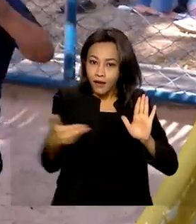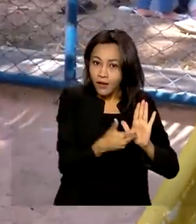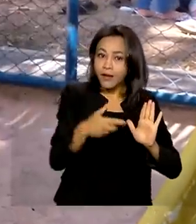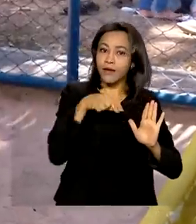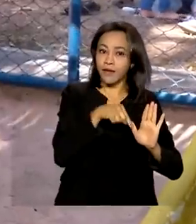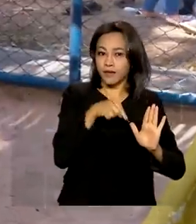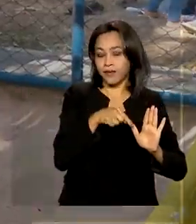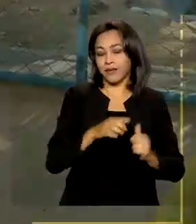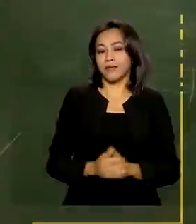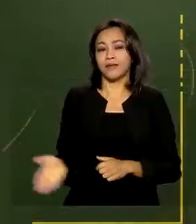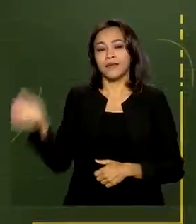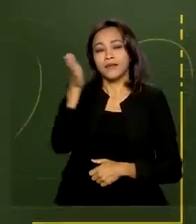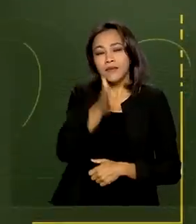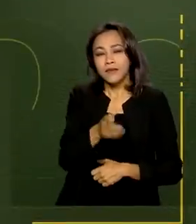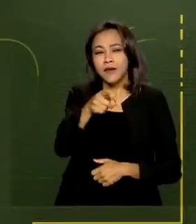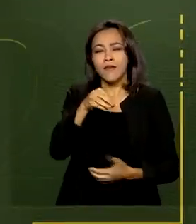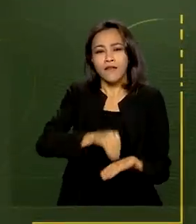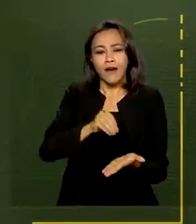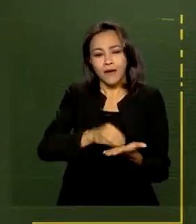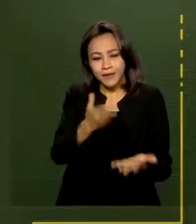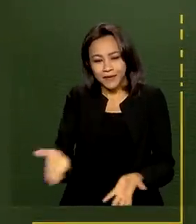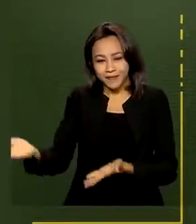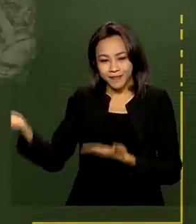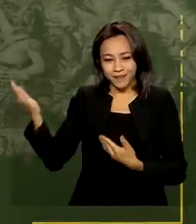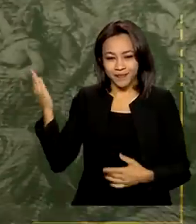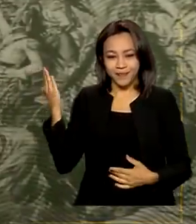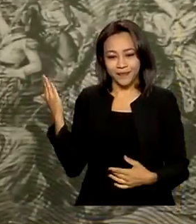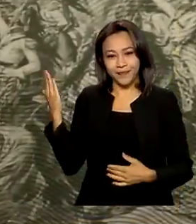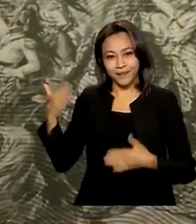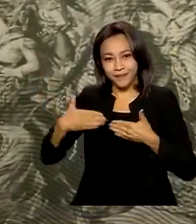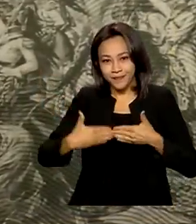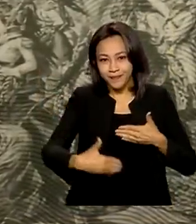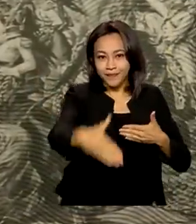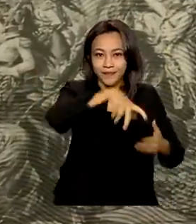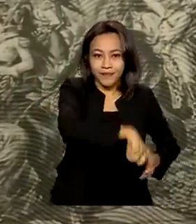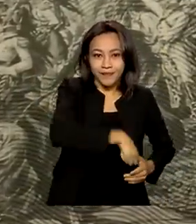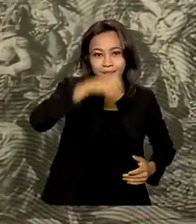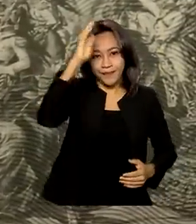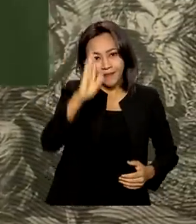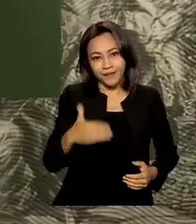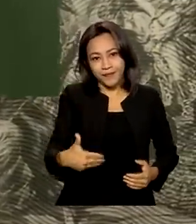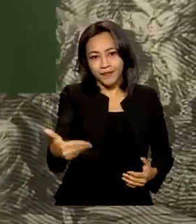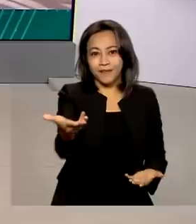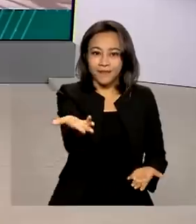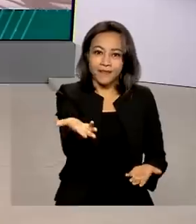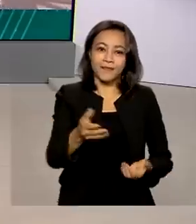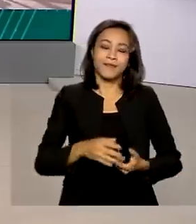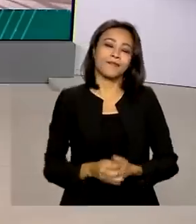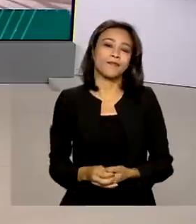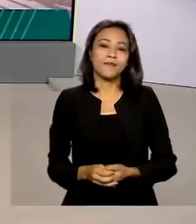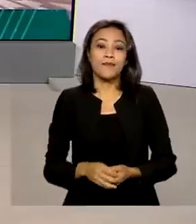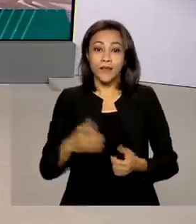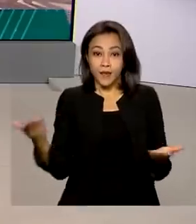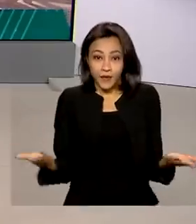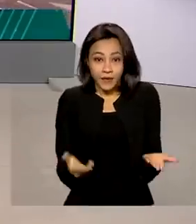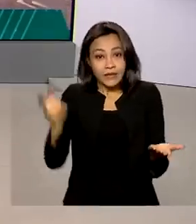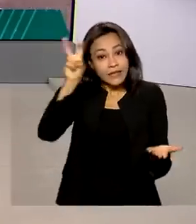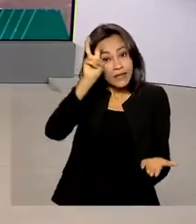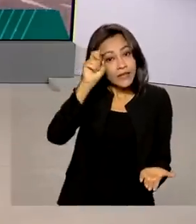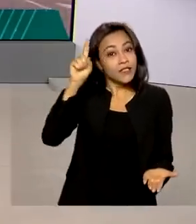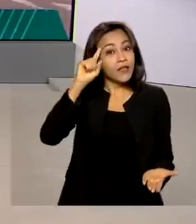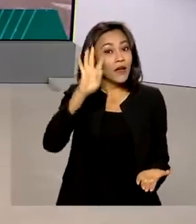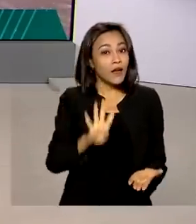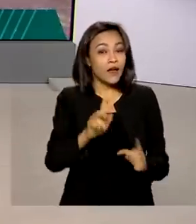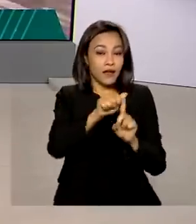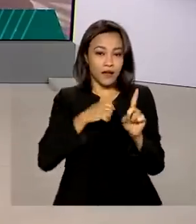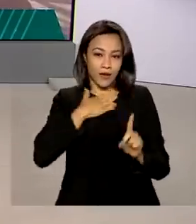E faltam 34 dias para o bicentenário da independência do Brasil. Quinta-feira, 4